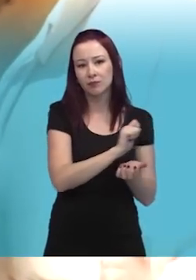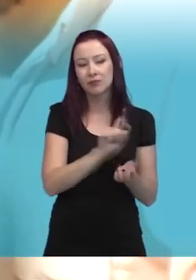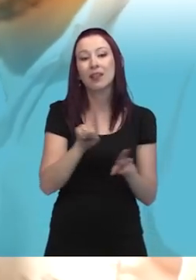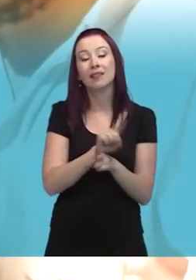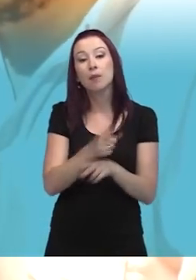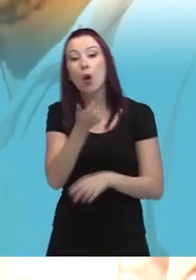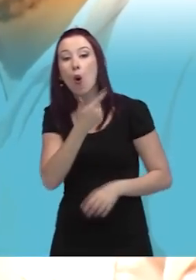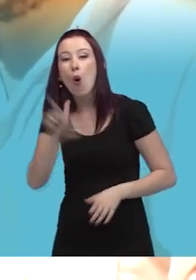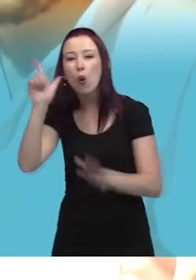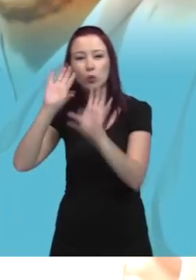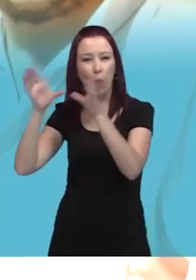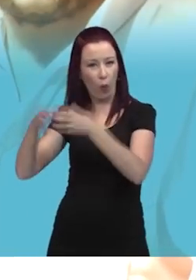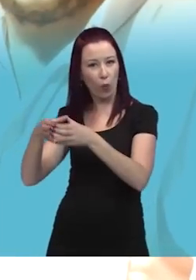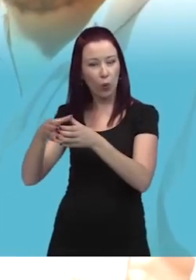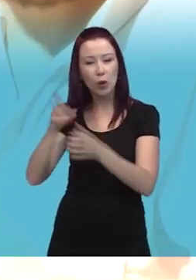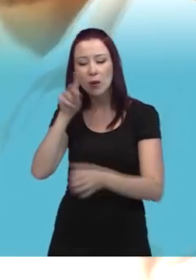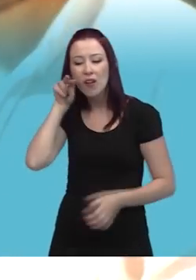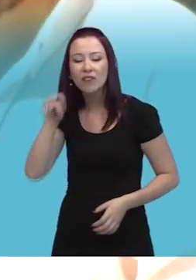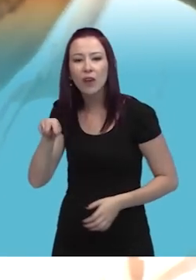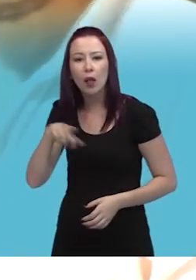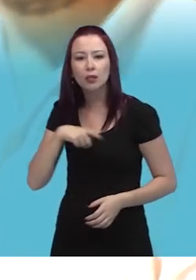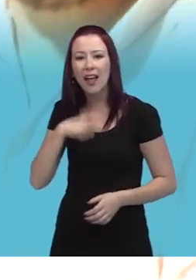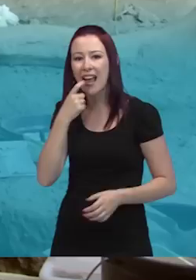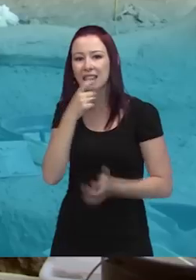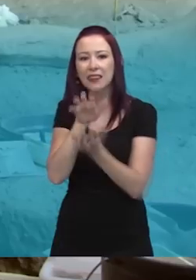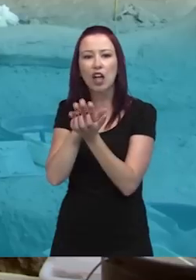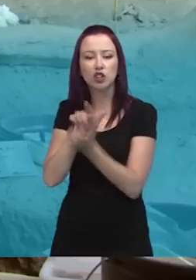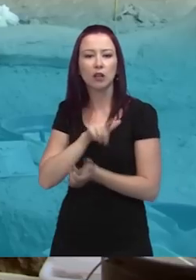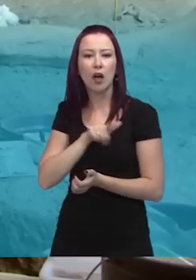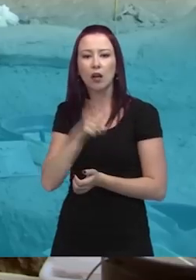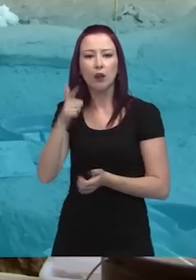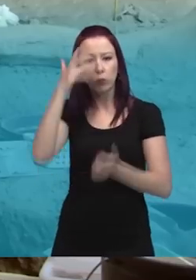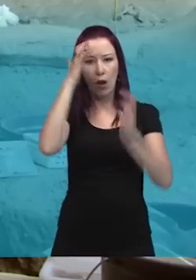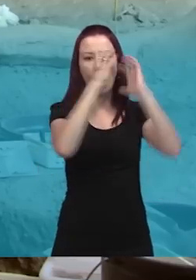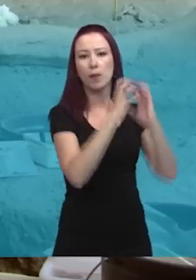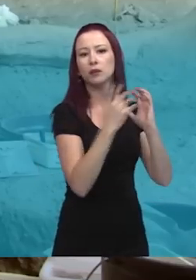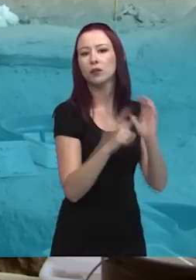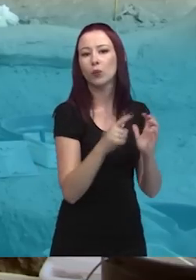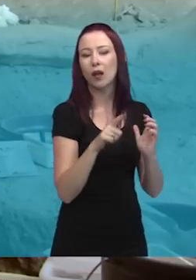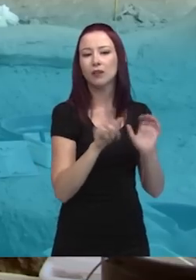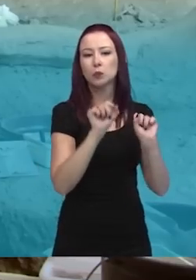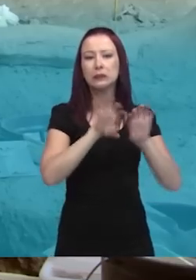por outro lado, a gente encontra sepultamentos nos quais você tem só os dentes e não tem o crânio. Os dentes são excelentes